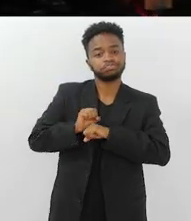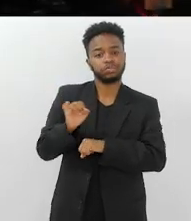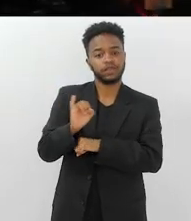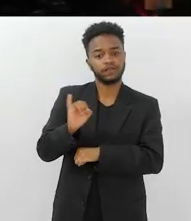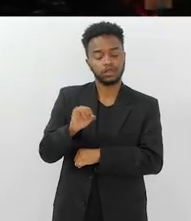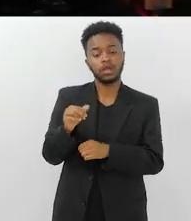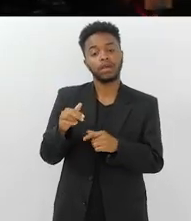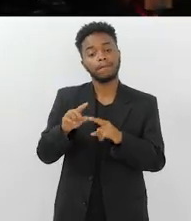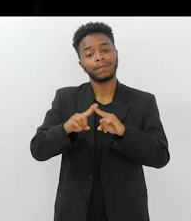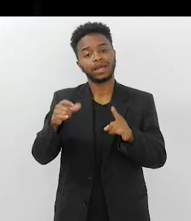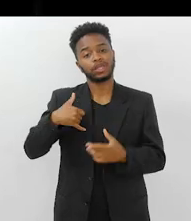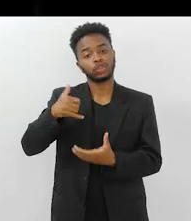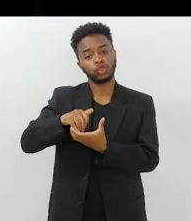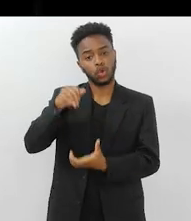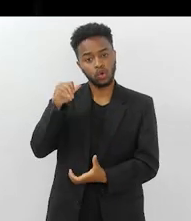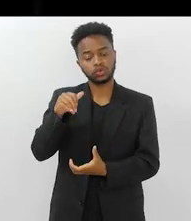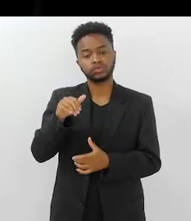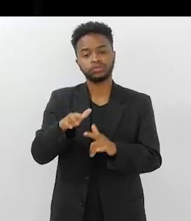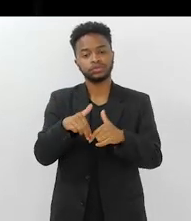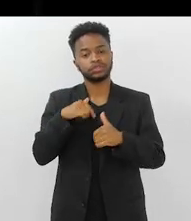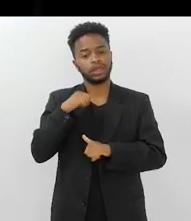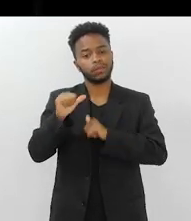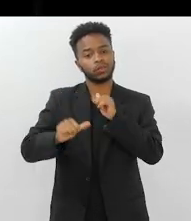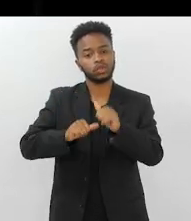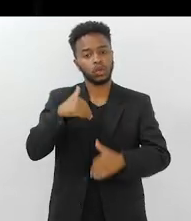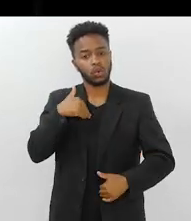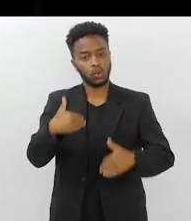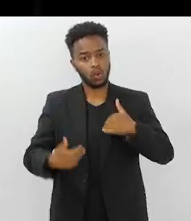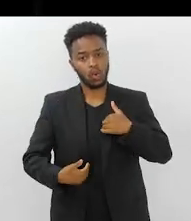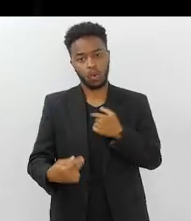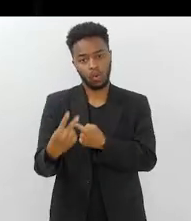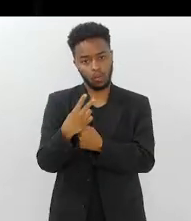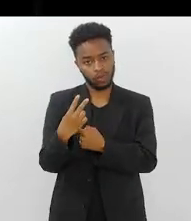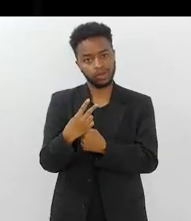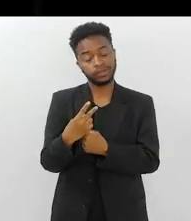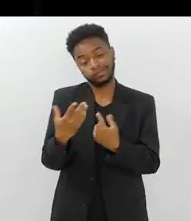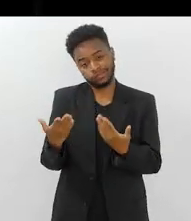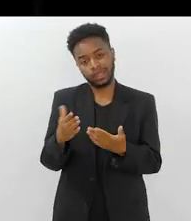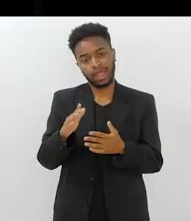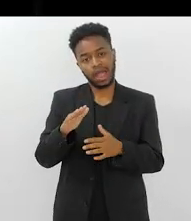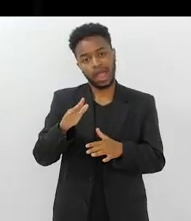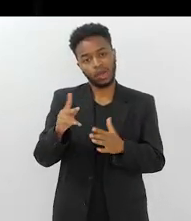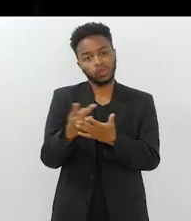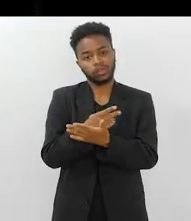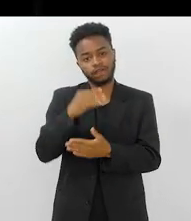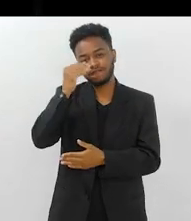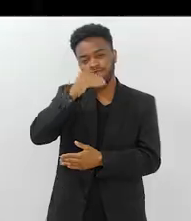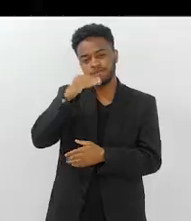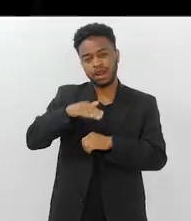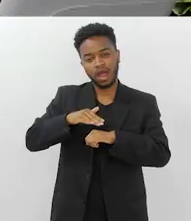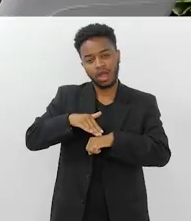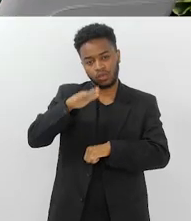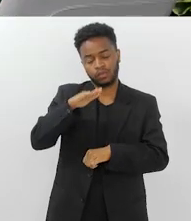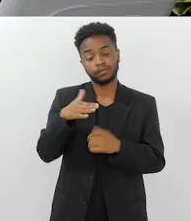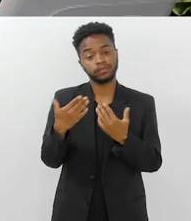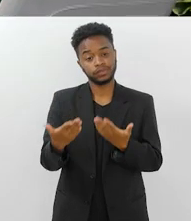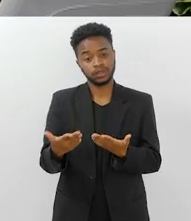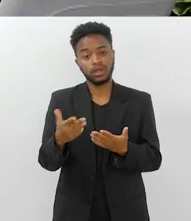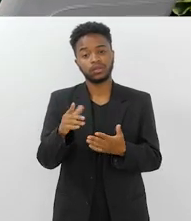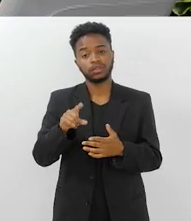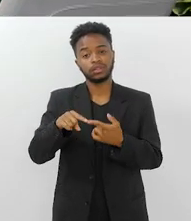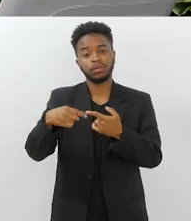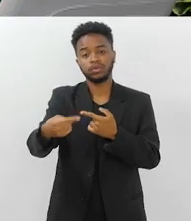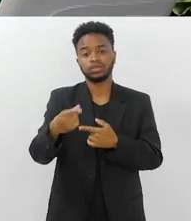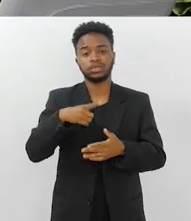idosos justamente pelas alterações fisiológicas que ocorrem. Um sistema imunológico mais enfraquecido acaba tendo como